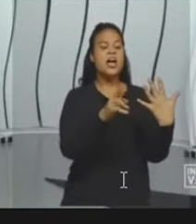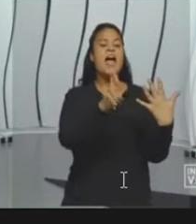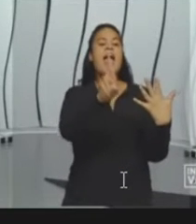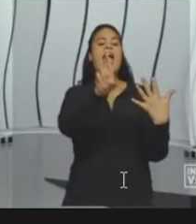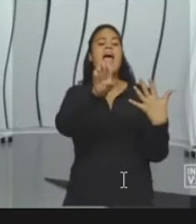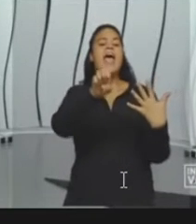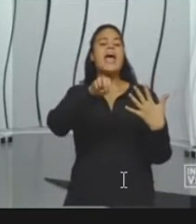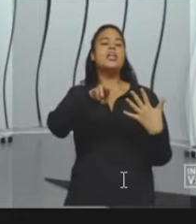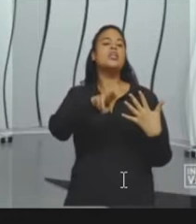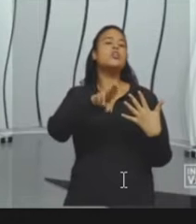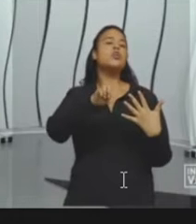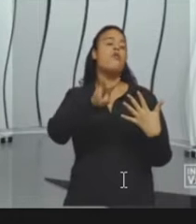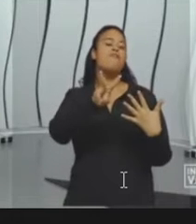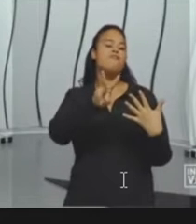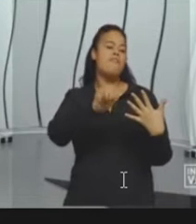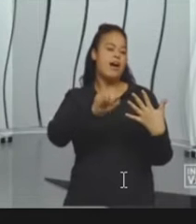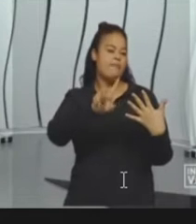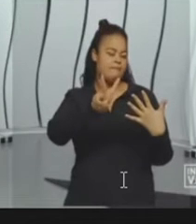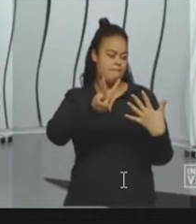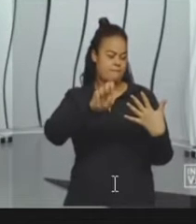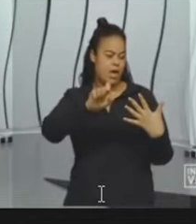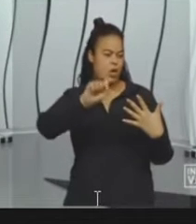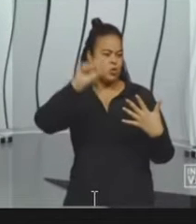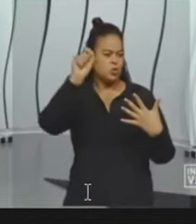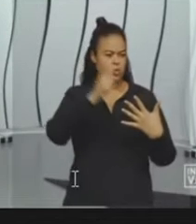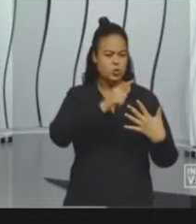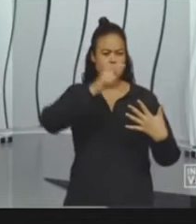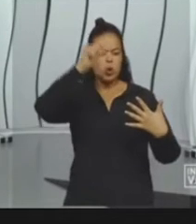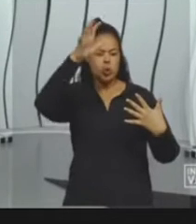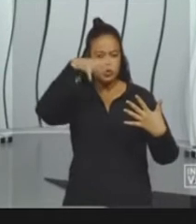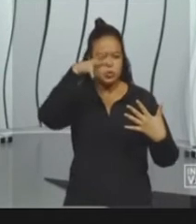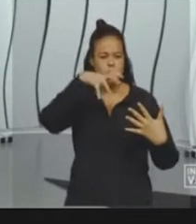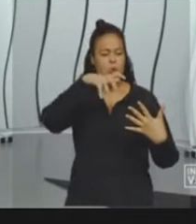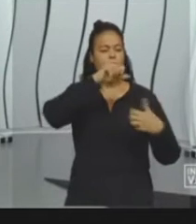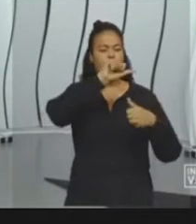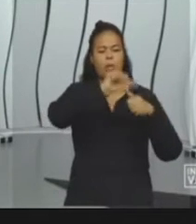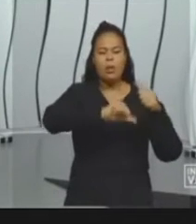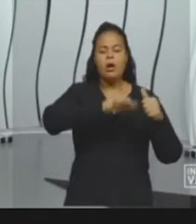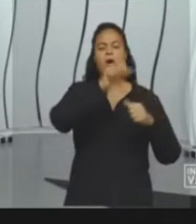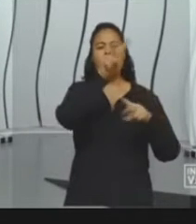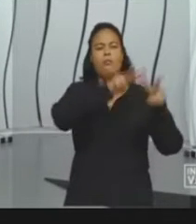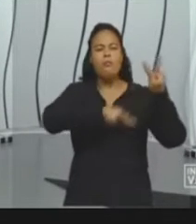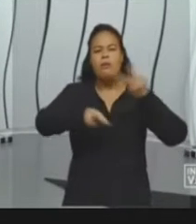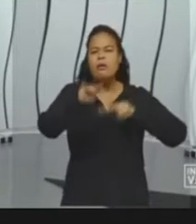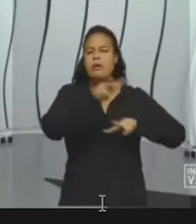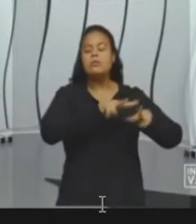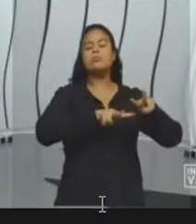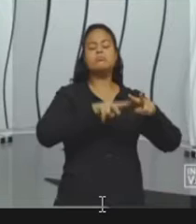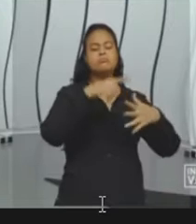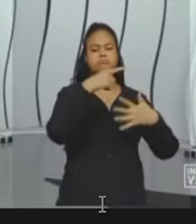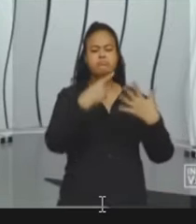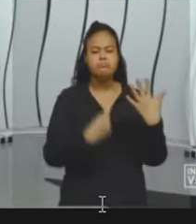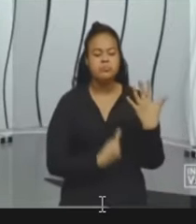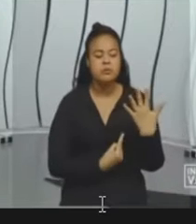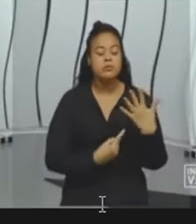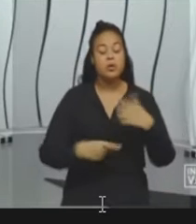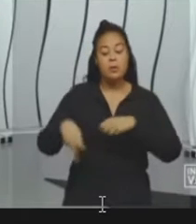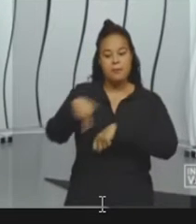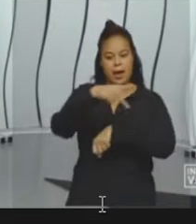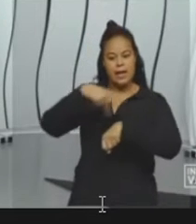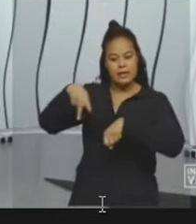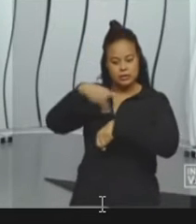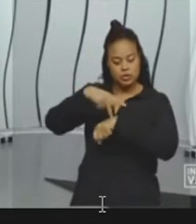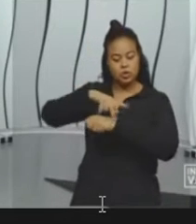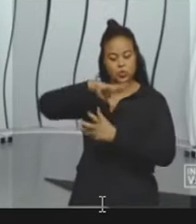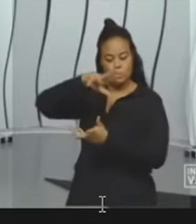um assunto muito interessante, é um assunto que está em ênfase no mundo inteiro e cujo todos os países do mundo, de uma